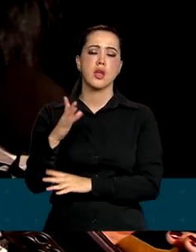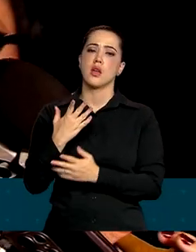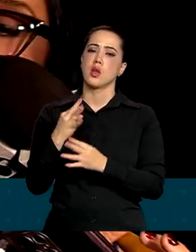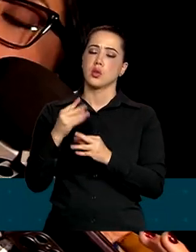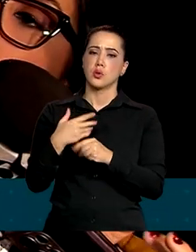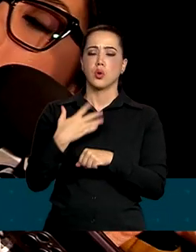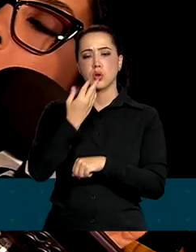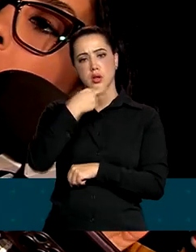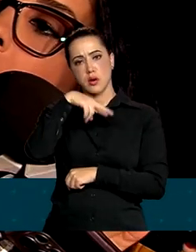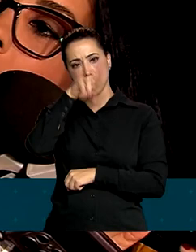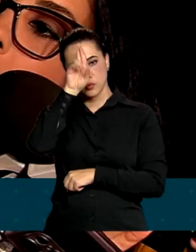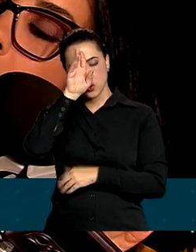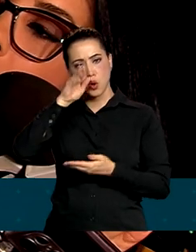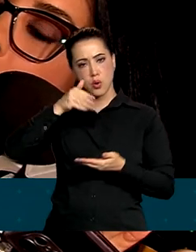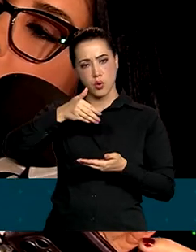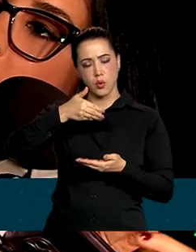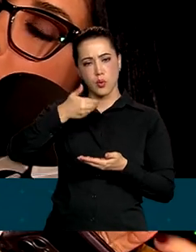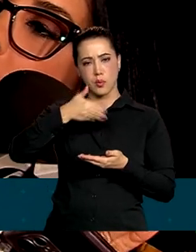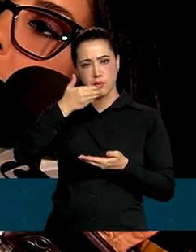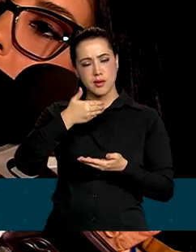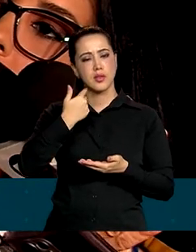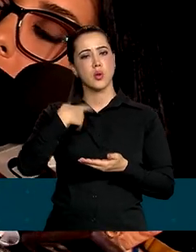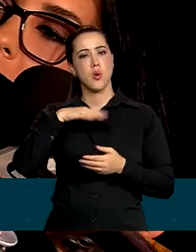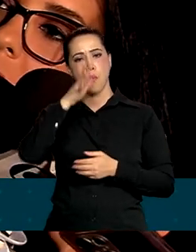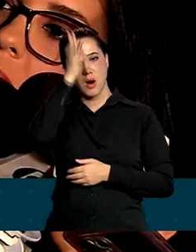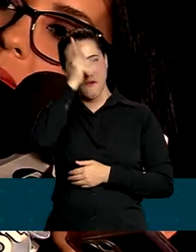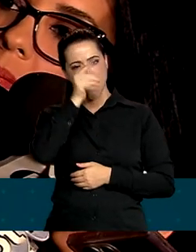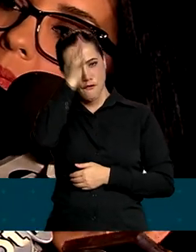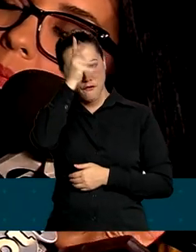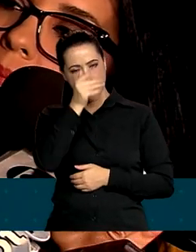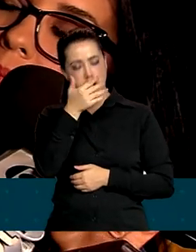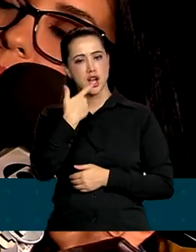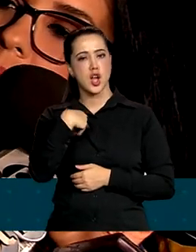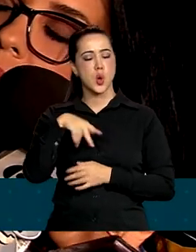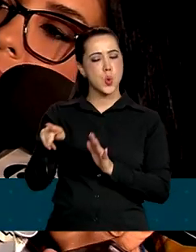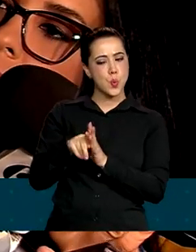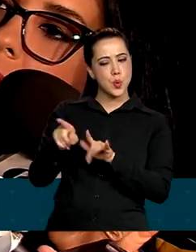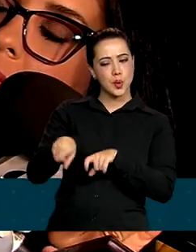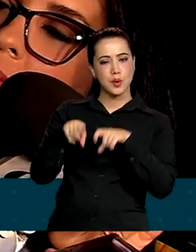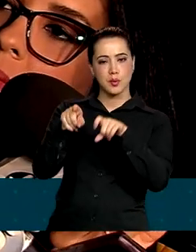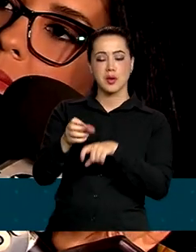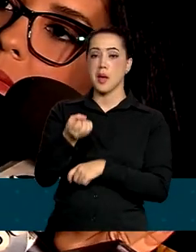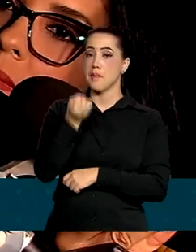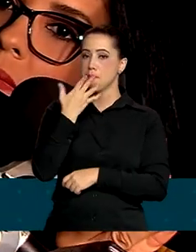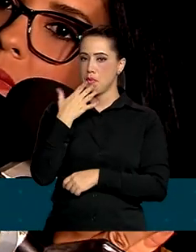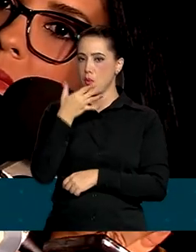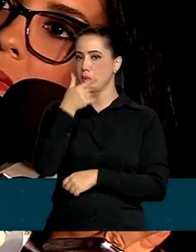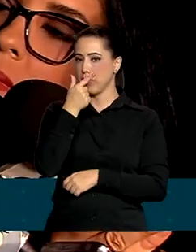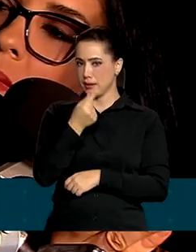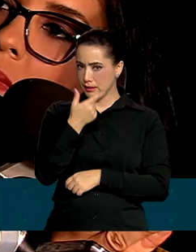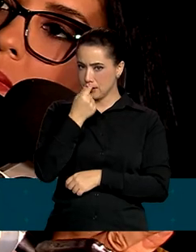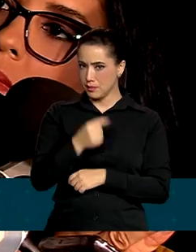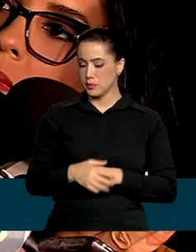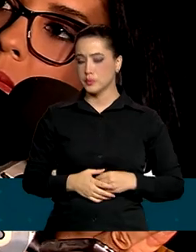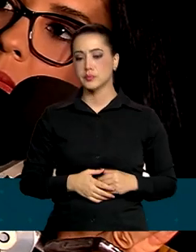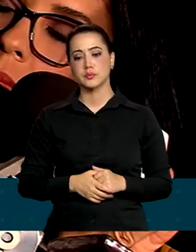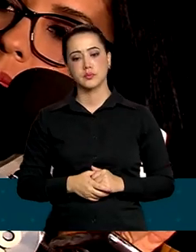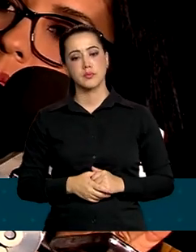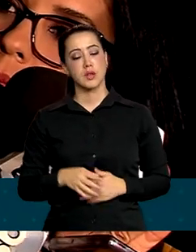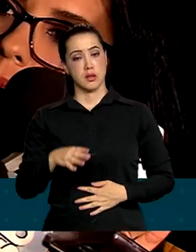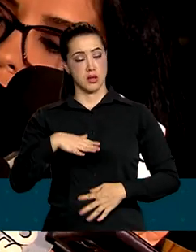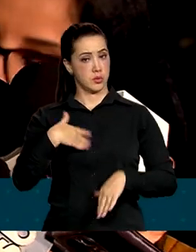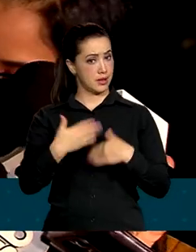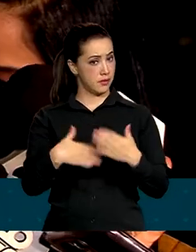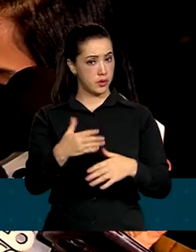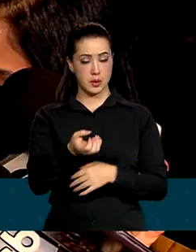Na hora do almoço, comei uma galinha caipira, deve ter tomado um bom caldo de galinha, como diria a minha avó, também é bom para a gripe, tá certo? Então, está evoluindo